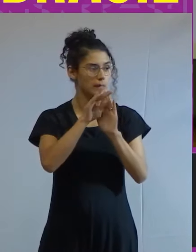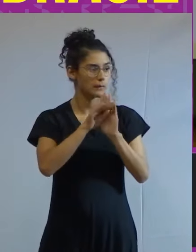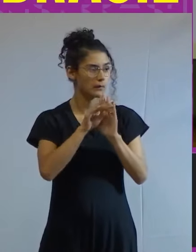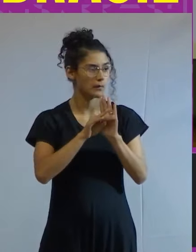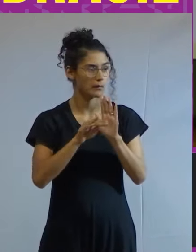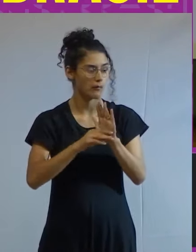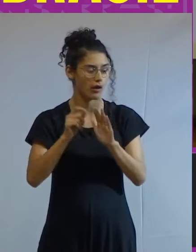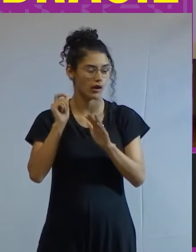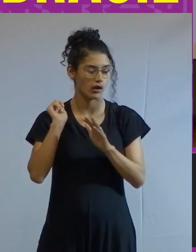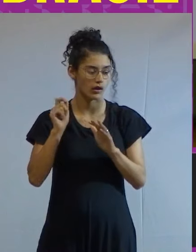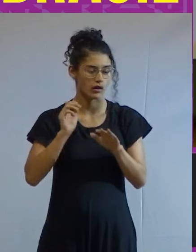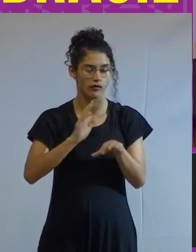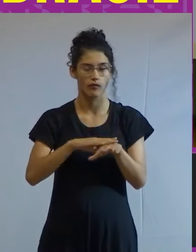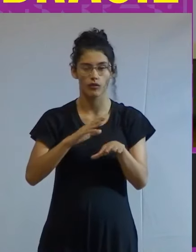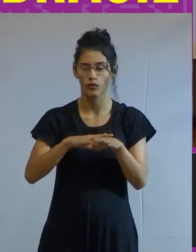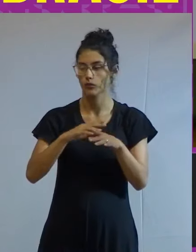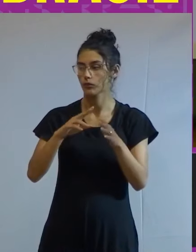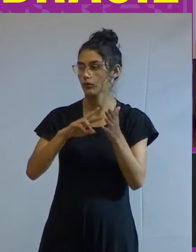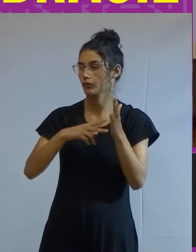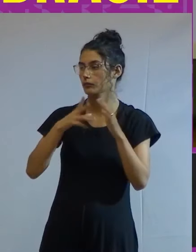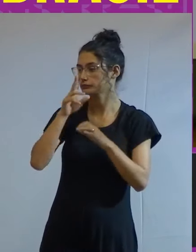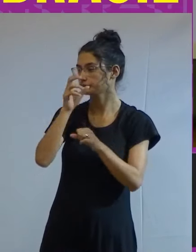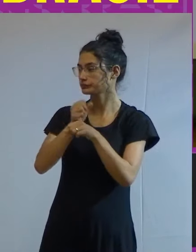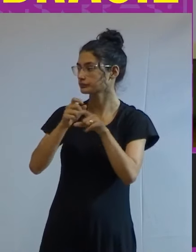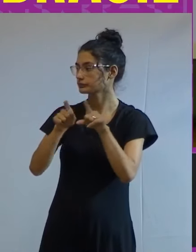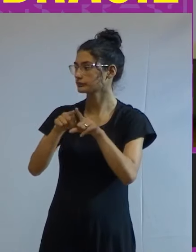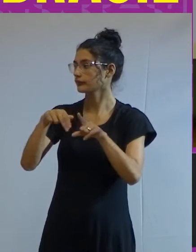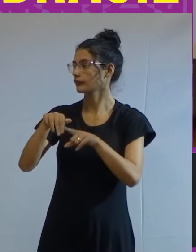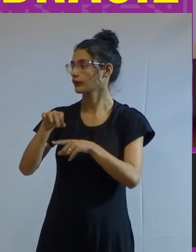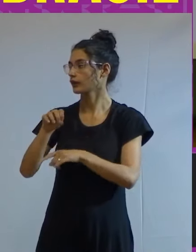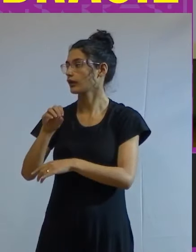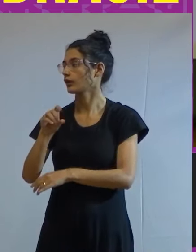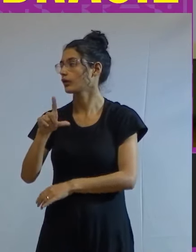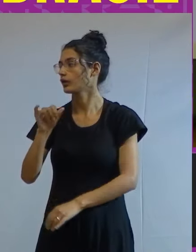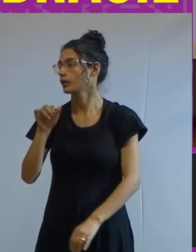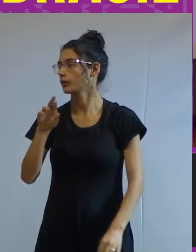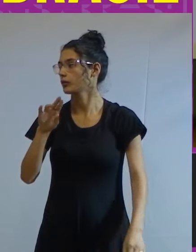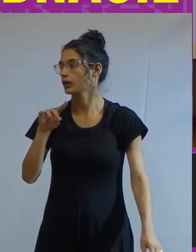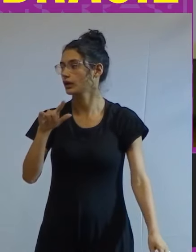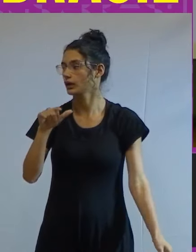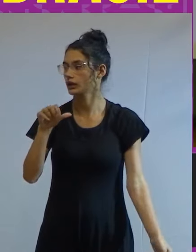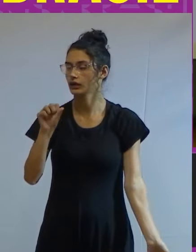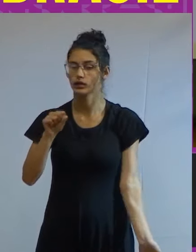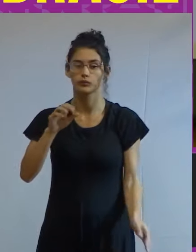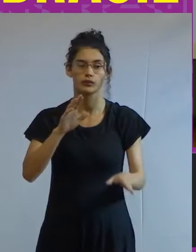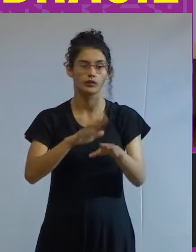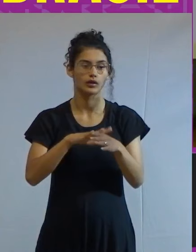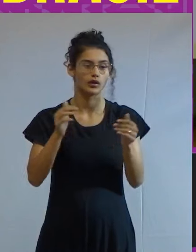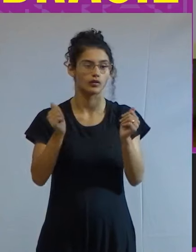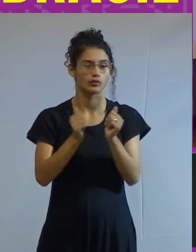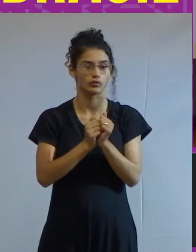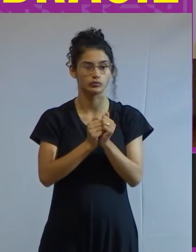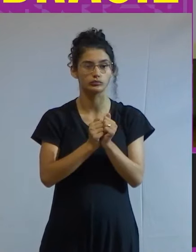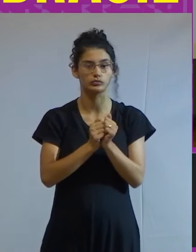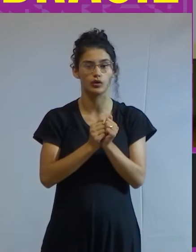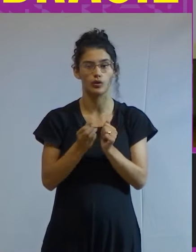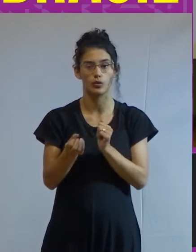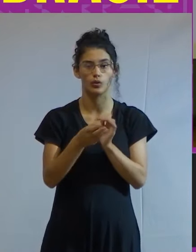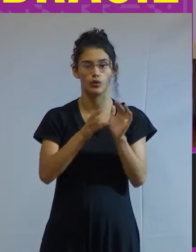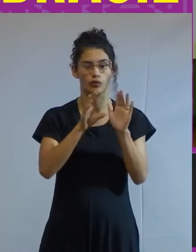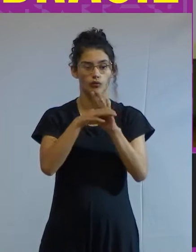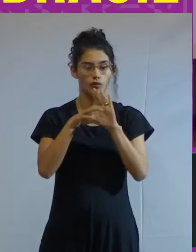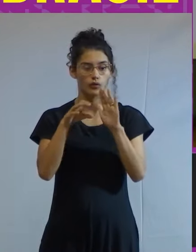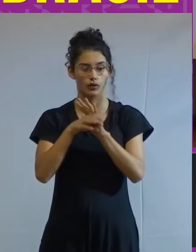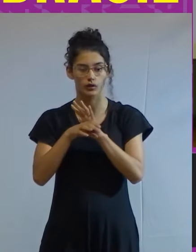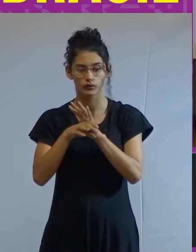figuras e forças políticas do neoliberalismo vão aderir a um digamos novo consenso